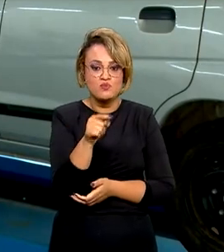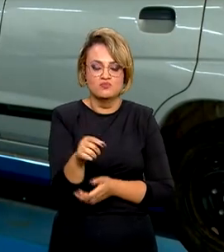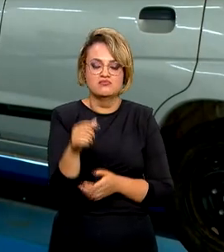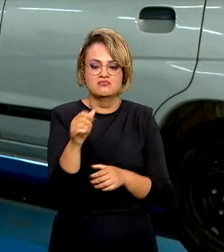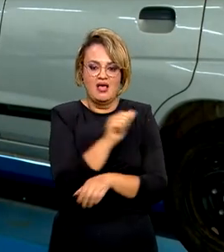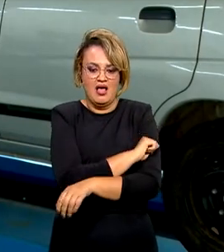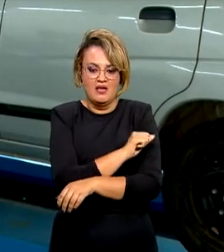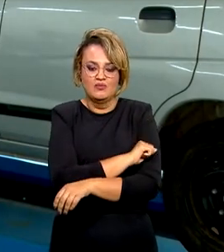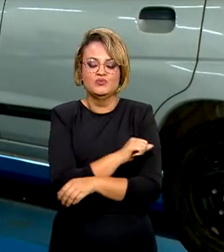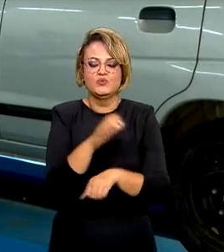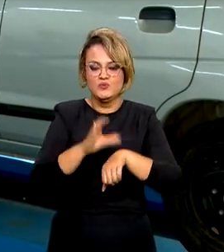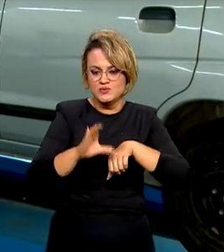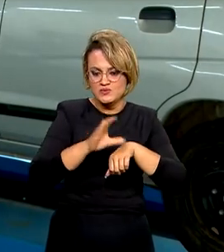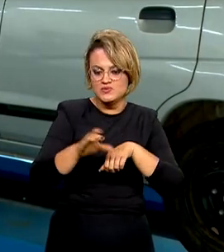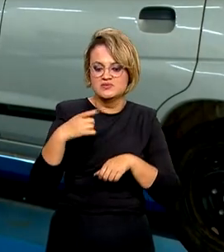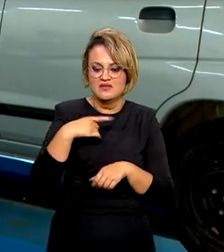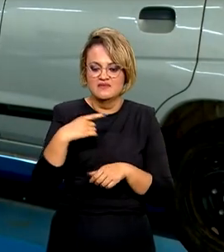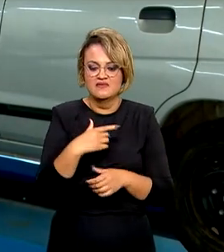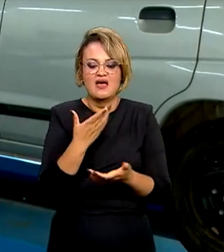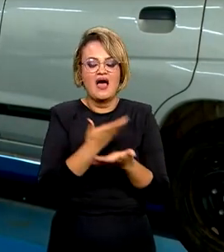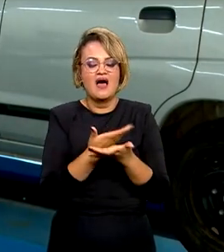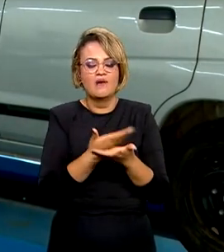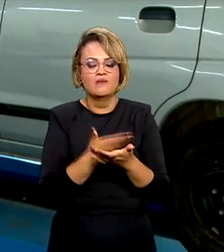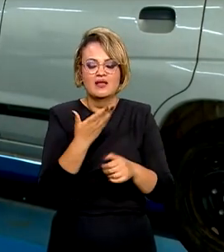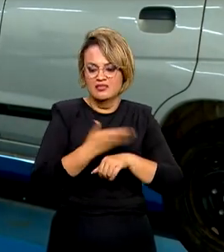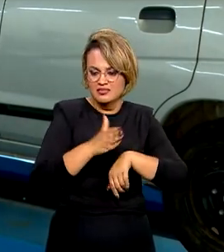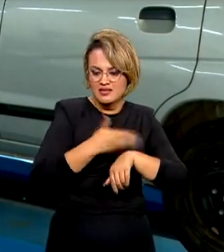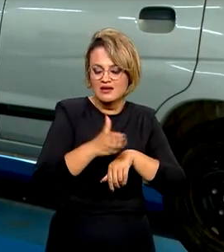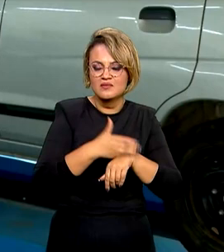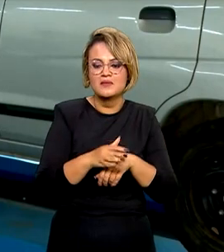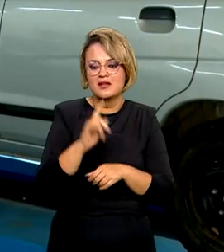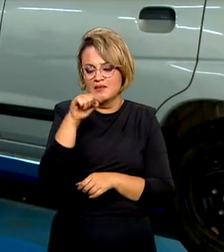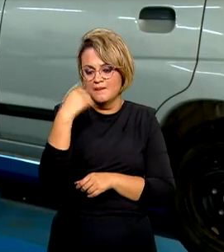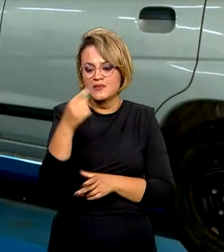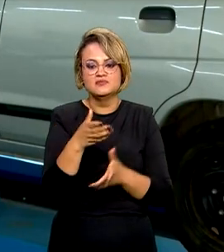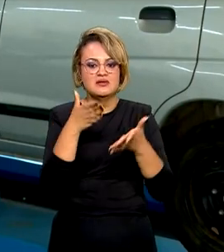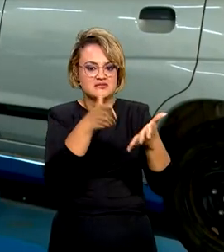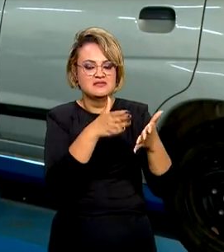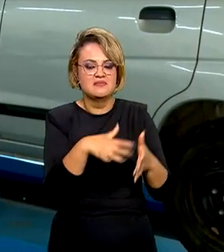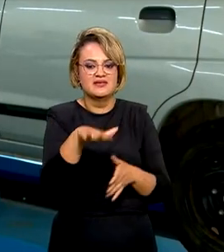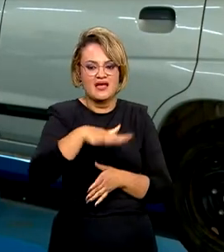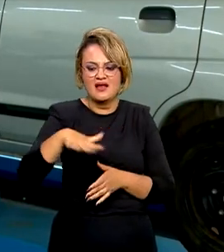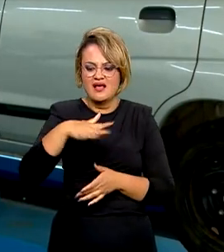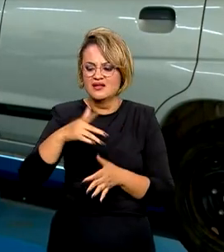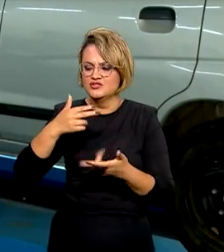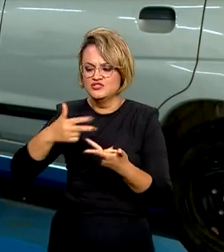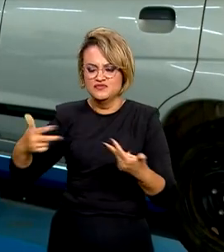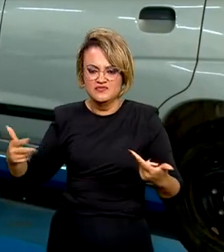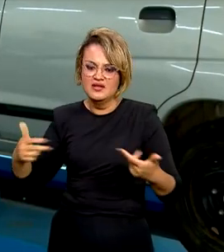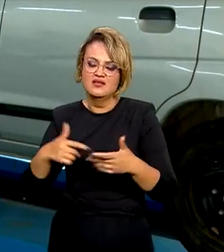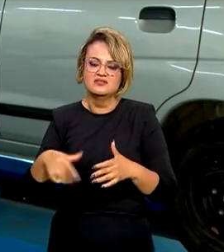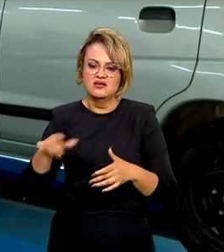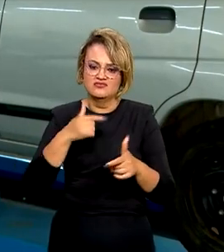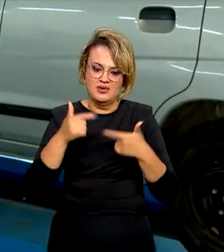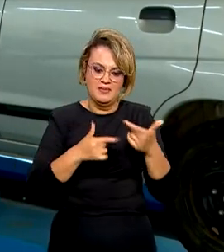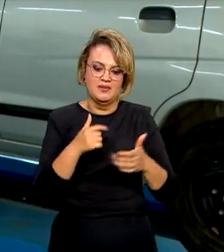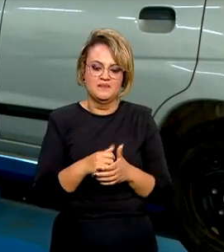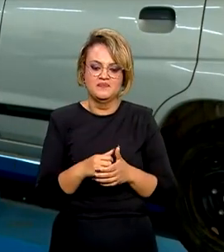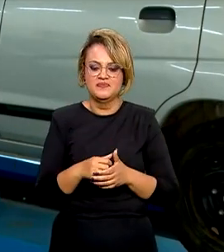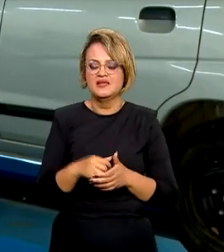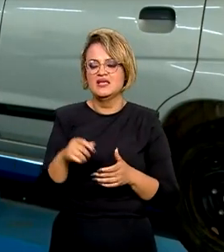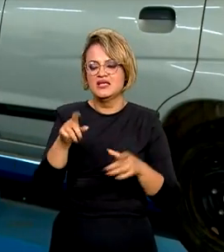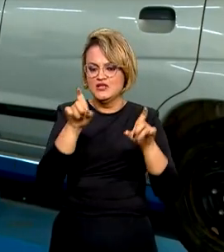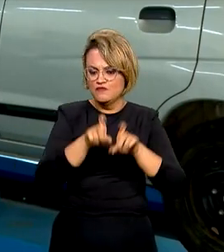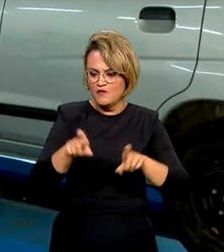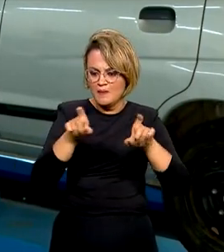Formação em São Tomé. As aulas preparam o pessoal para atuar em diferentes setores do mercado de trabalho. Além de